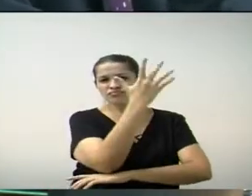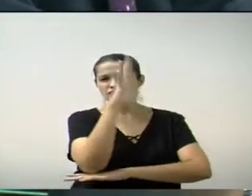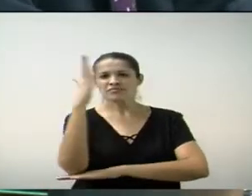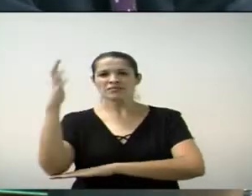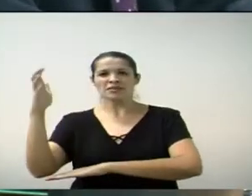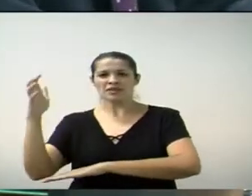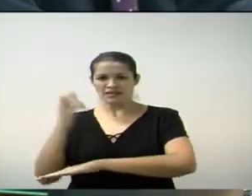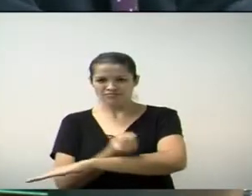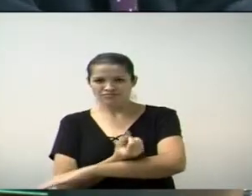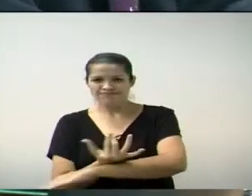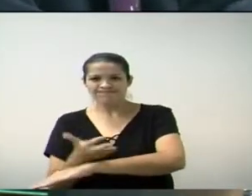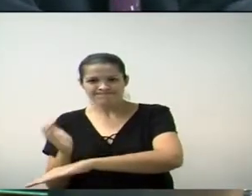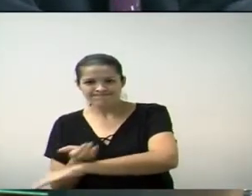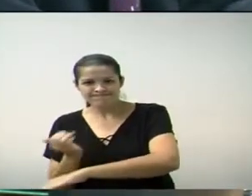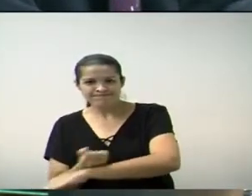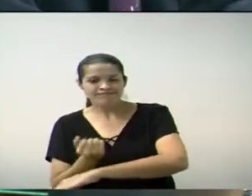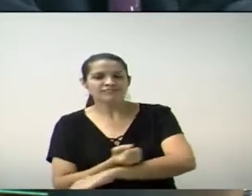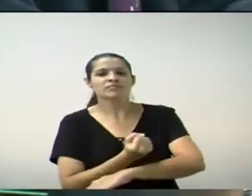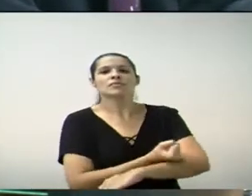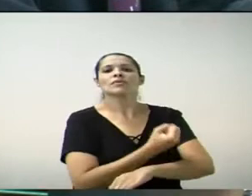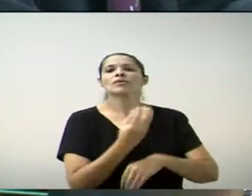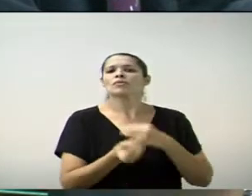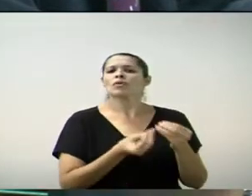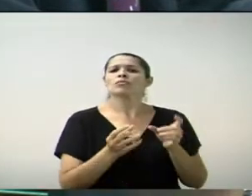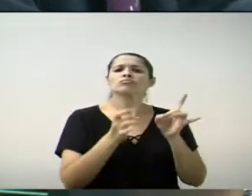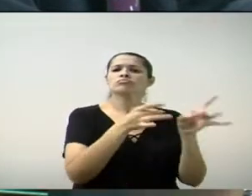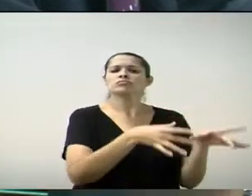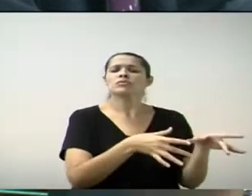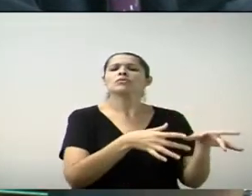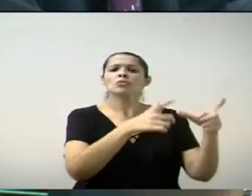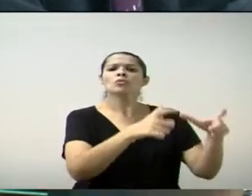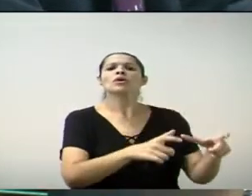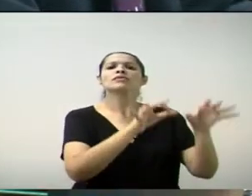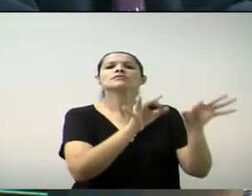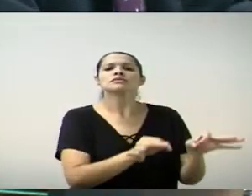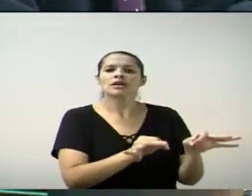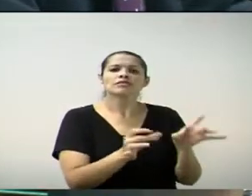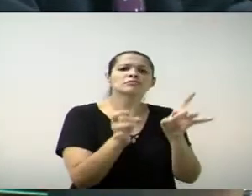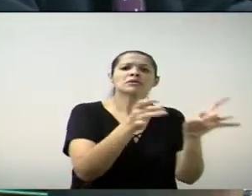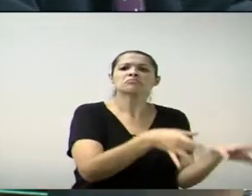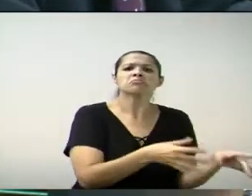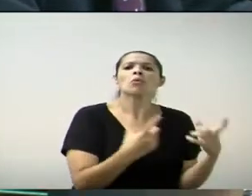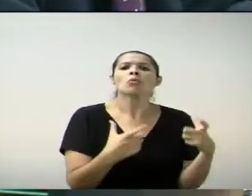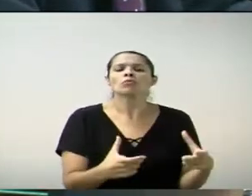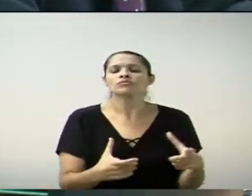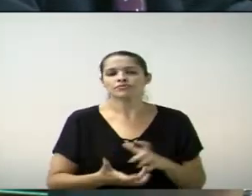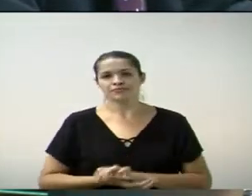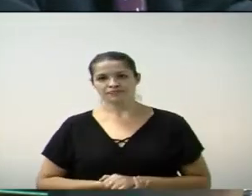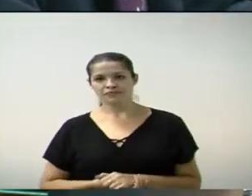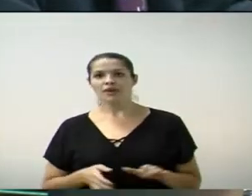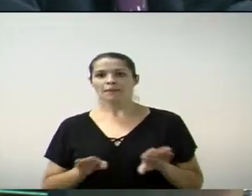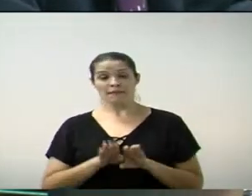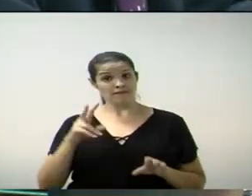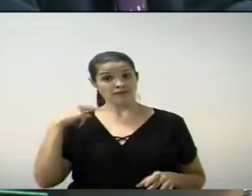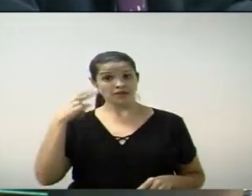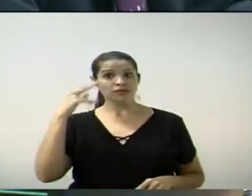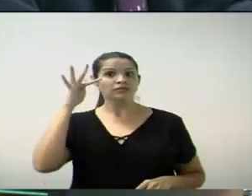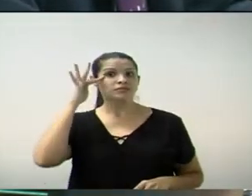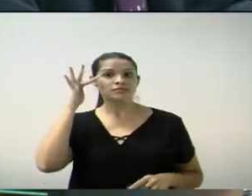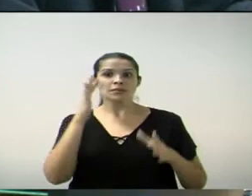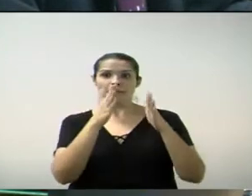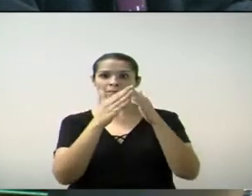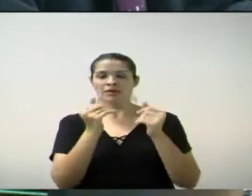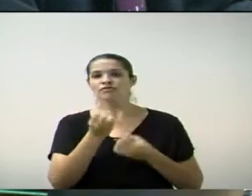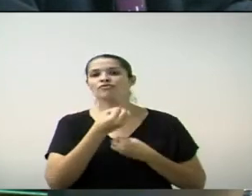e gramas e criação de ecopontos. De número 96, do vereador Flávio Xavier, requerendo informações do executivo